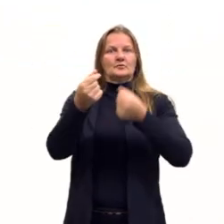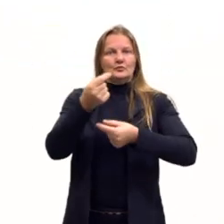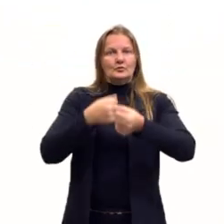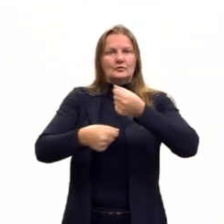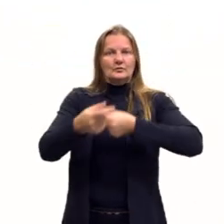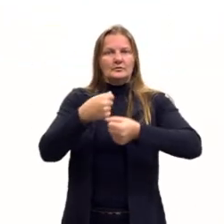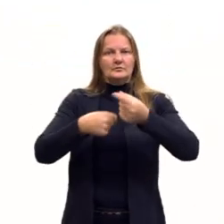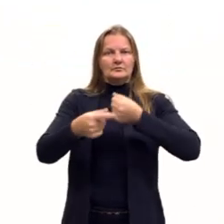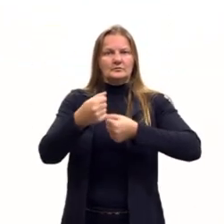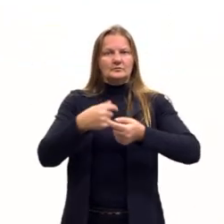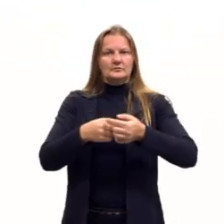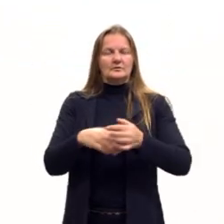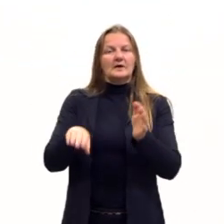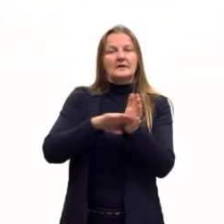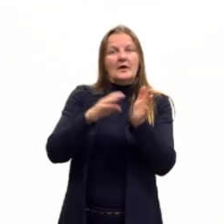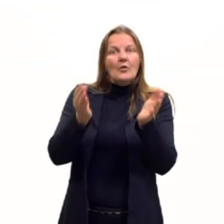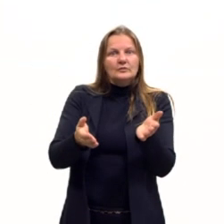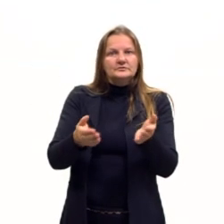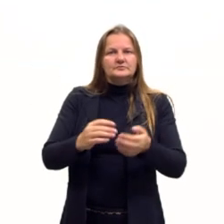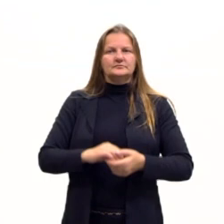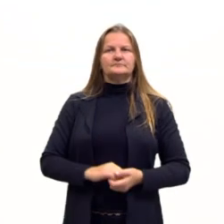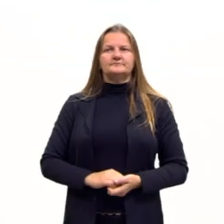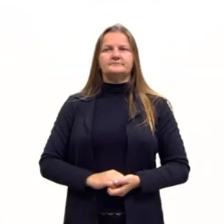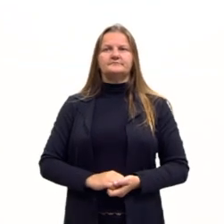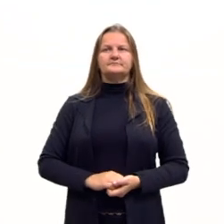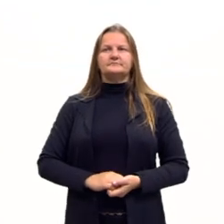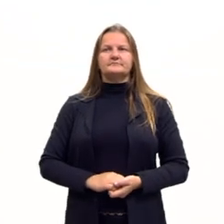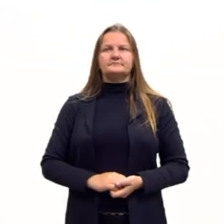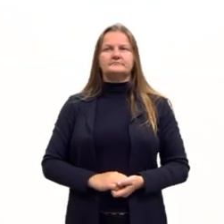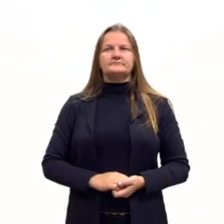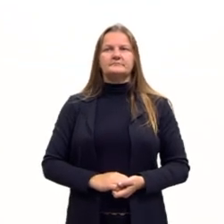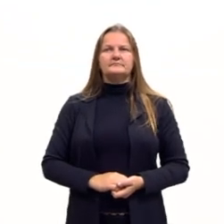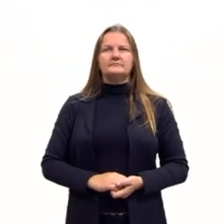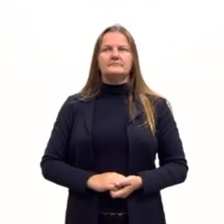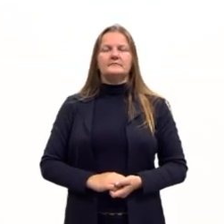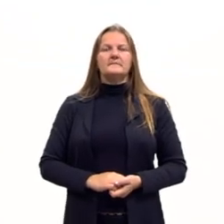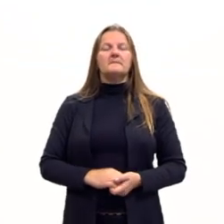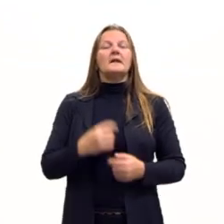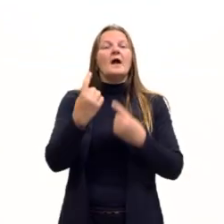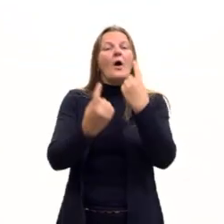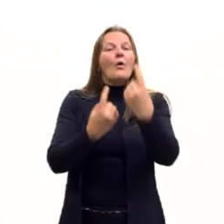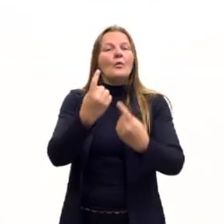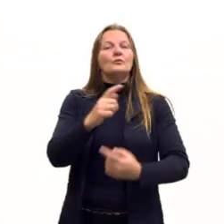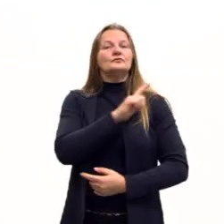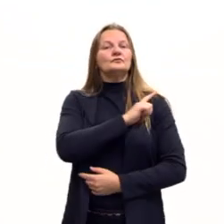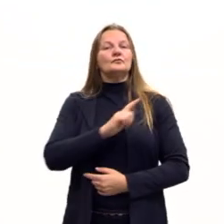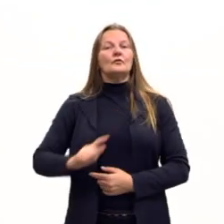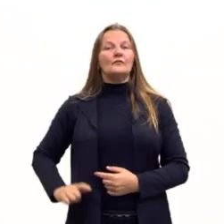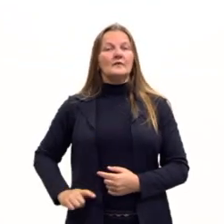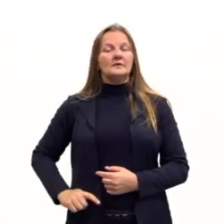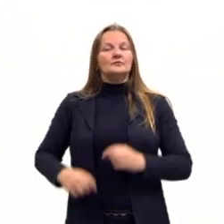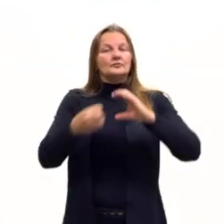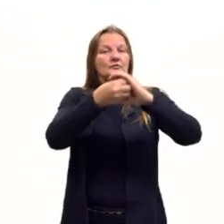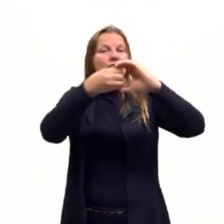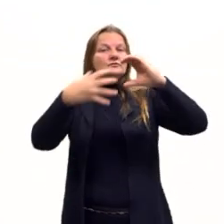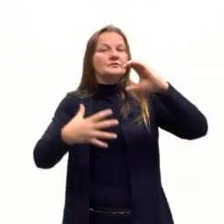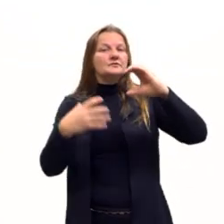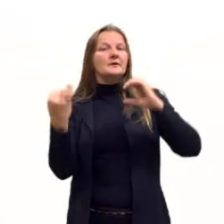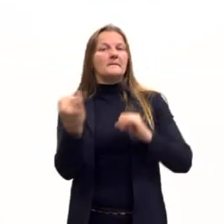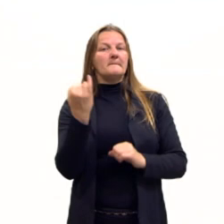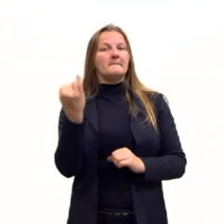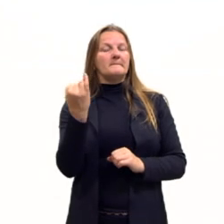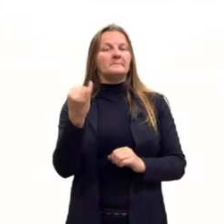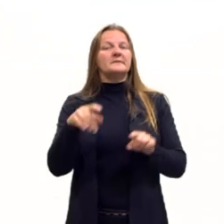lindo, lindo, lindo, até os dias de hoje. E aí, então, nós entramos em alguns governos, alguns aspectos principais. Aí entramos nos